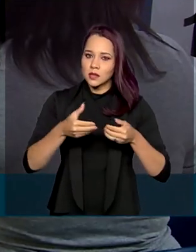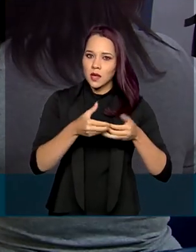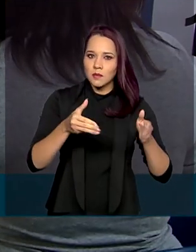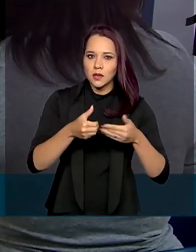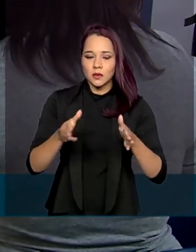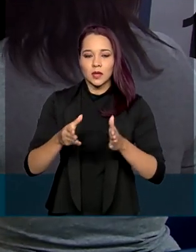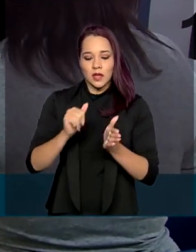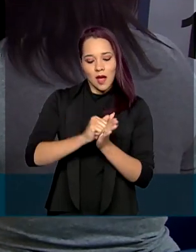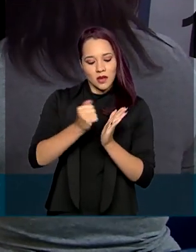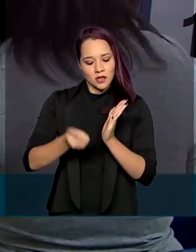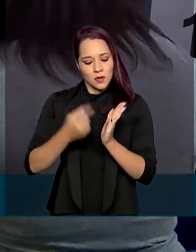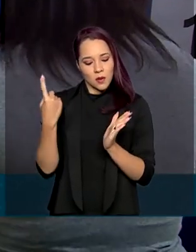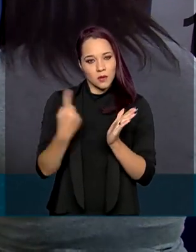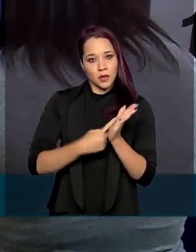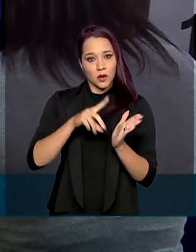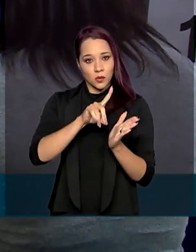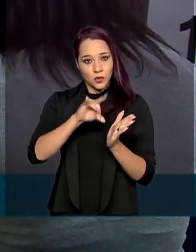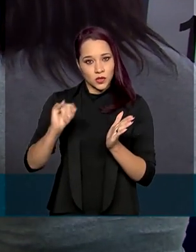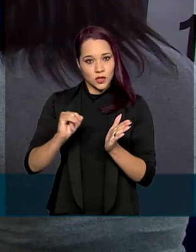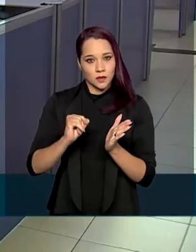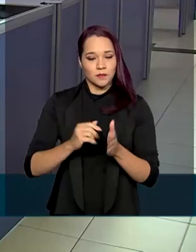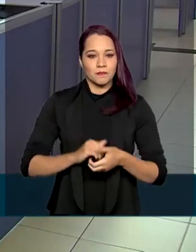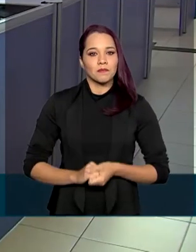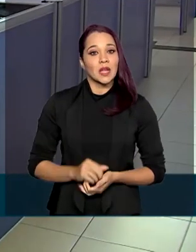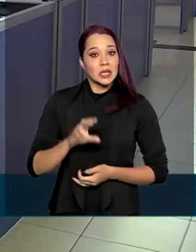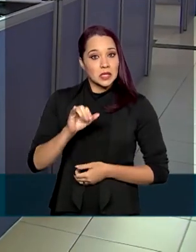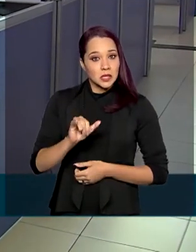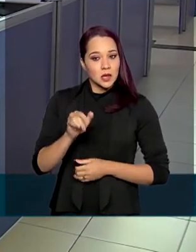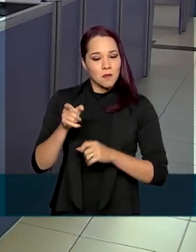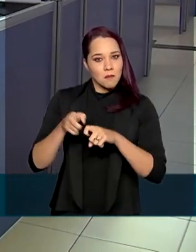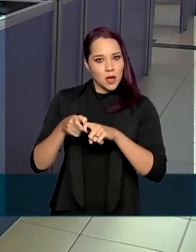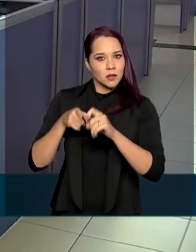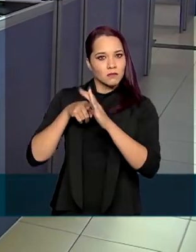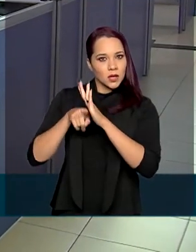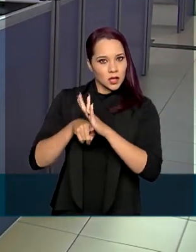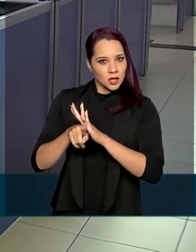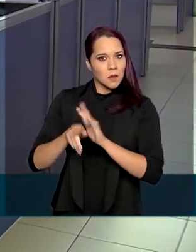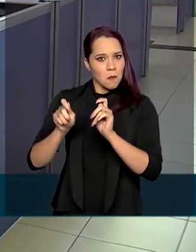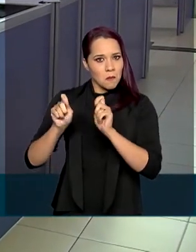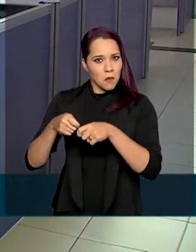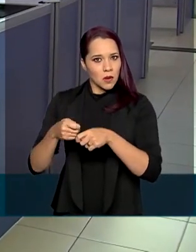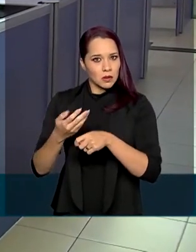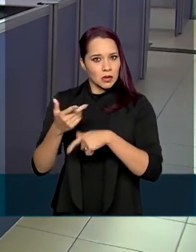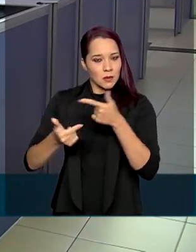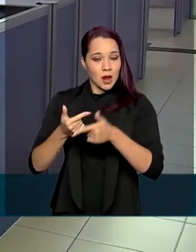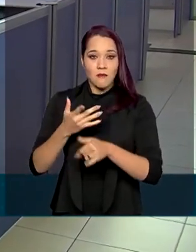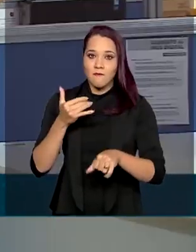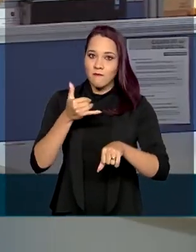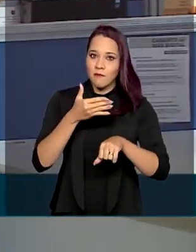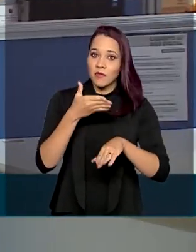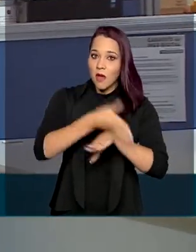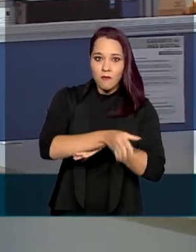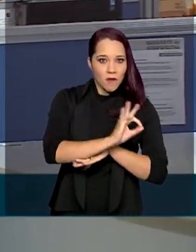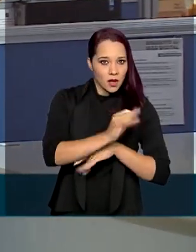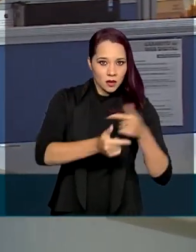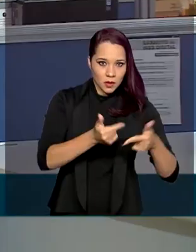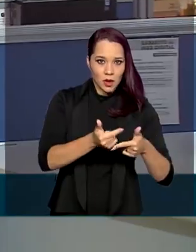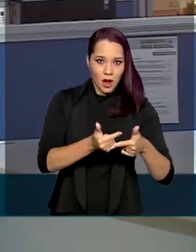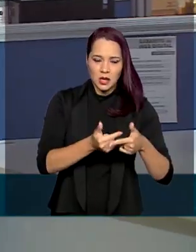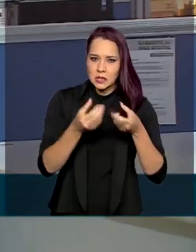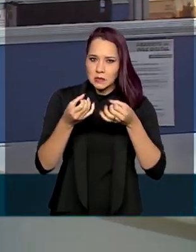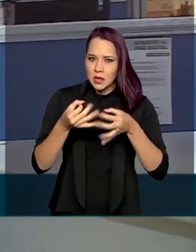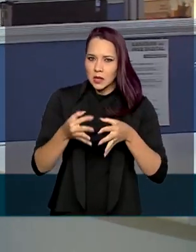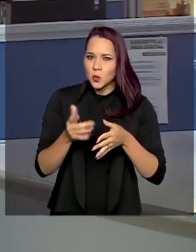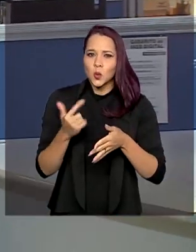das agendas para a marcação das perícias. Caso algum perito apto ao trabalho presencial não compareça para o serviço, sem